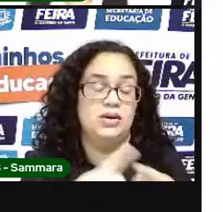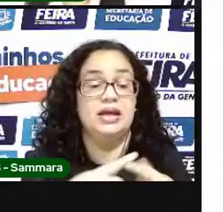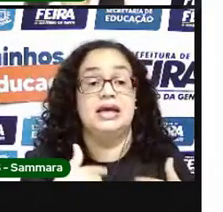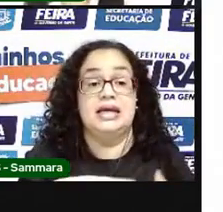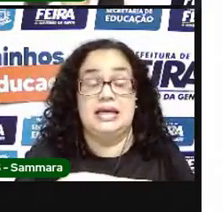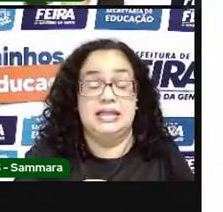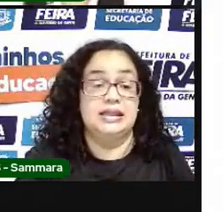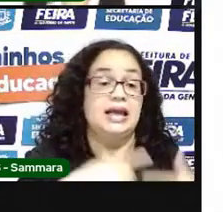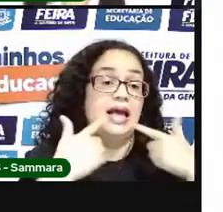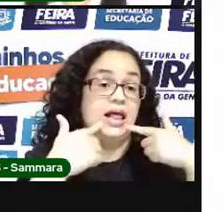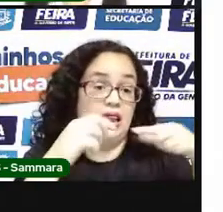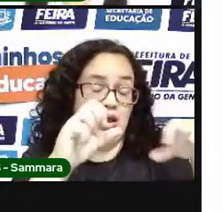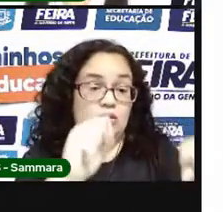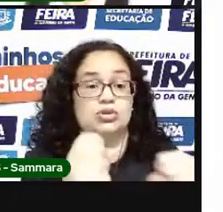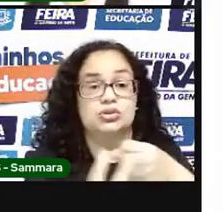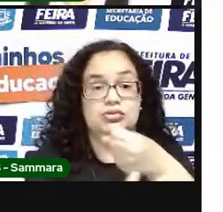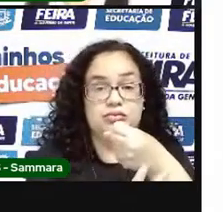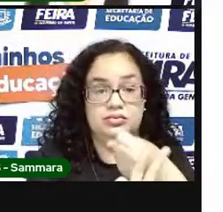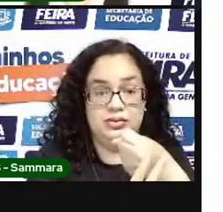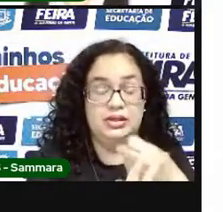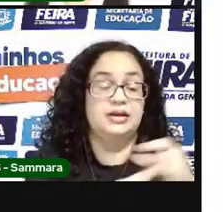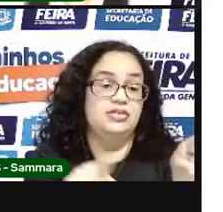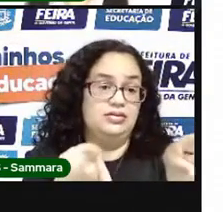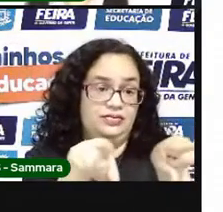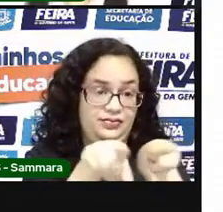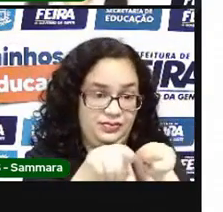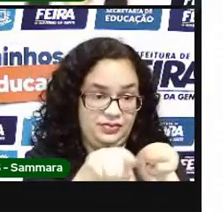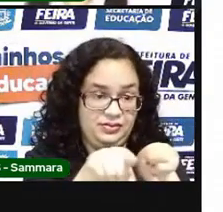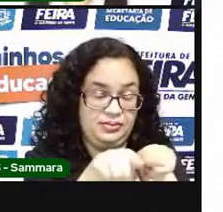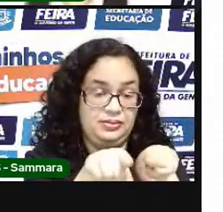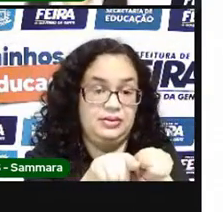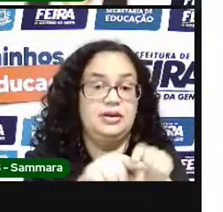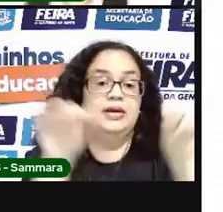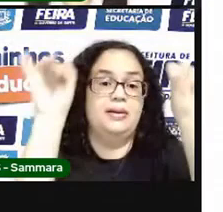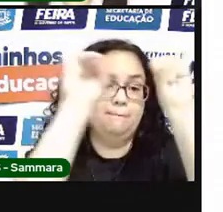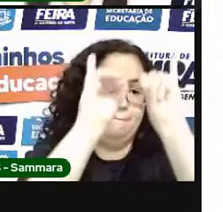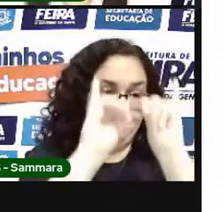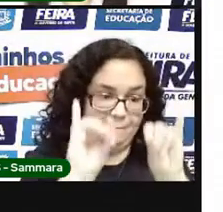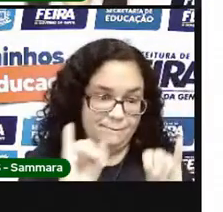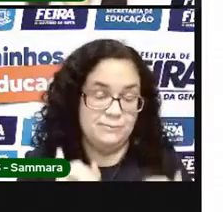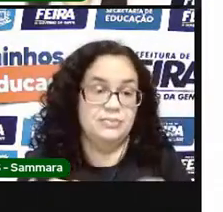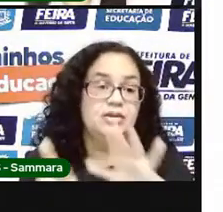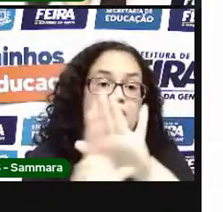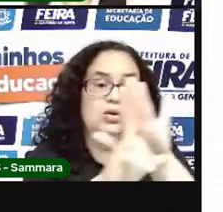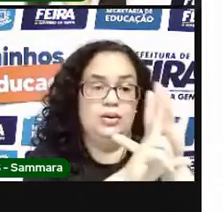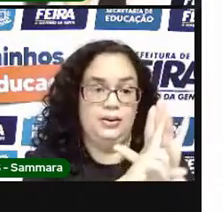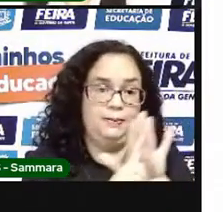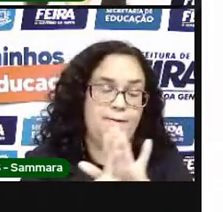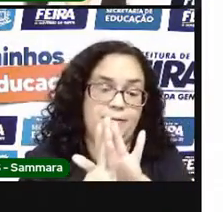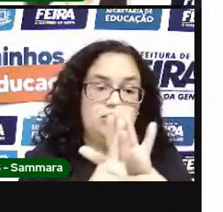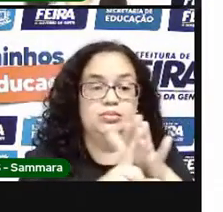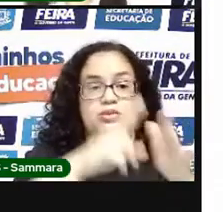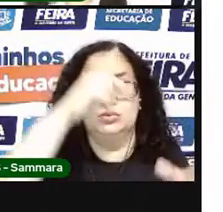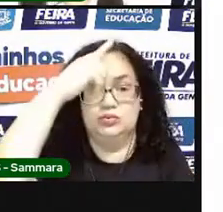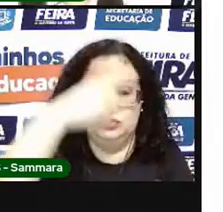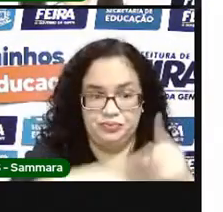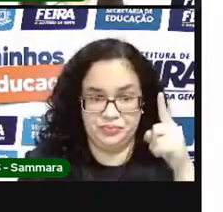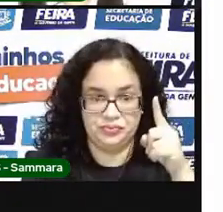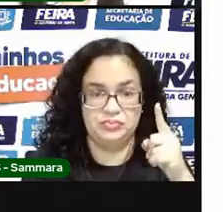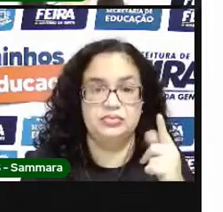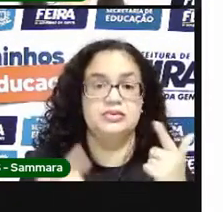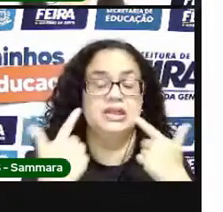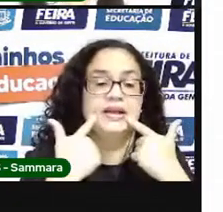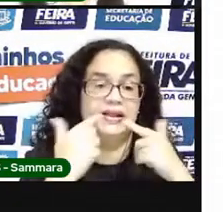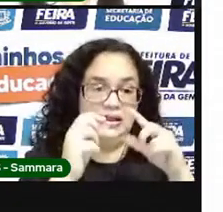que é a parte escrita. E nós temos também a imagem, né? Que representa a proibição. Então, nós temos a